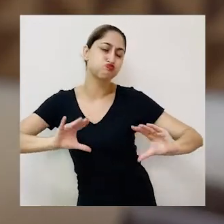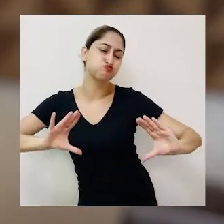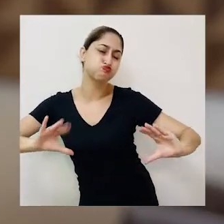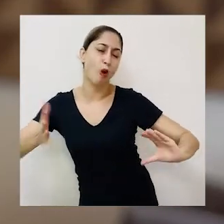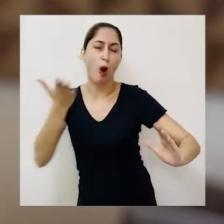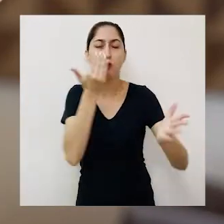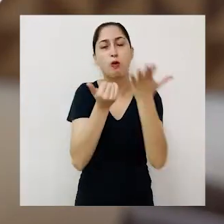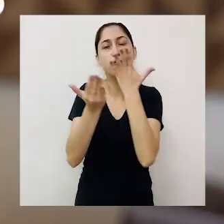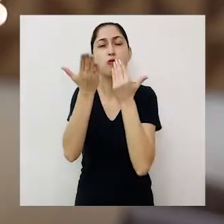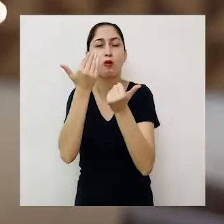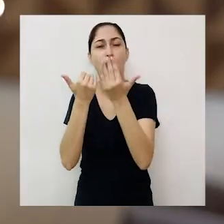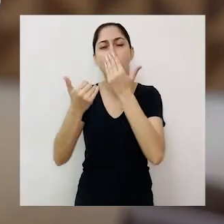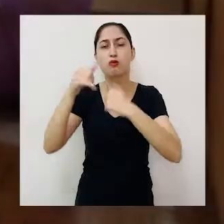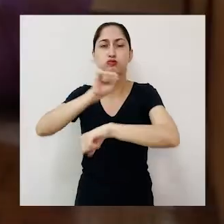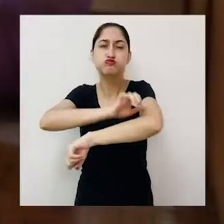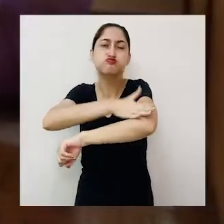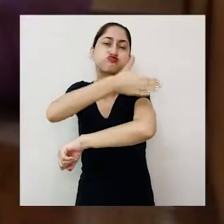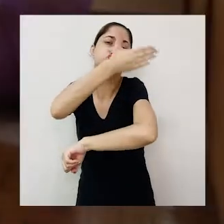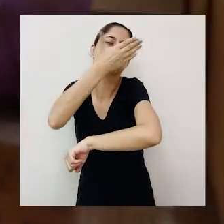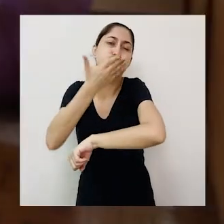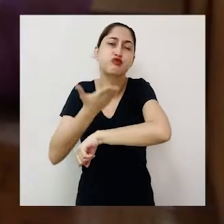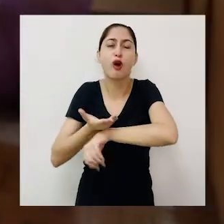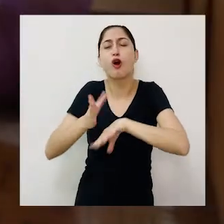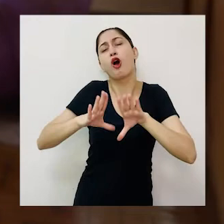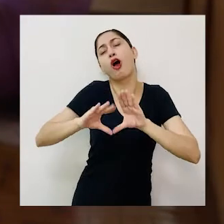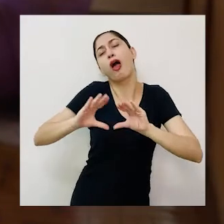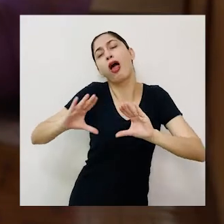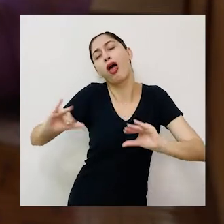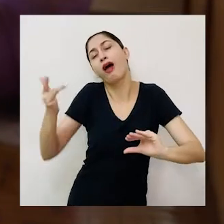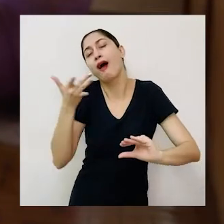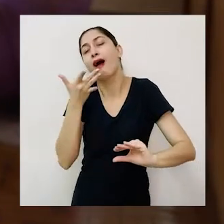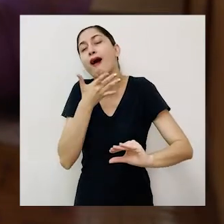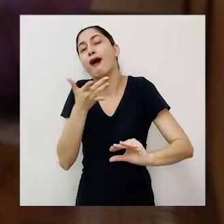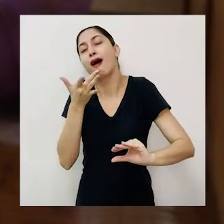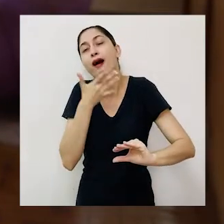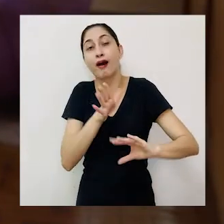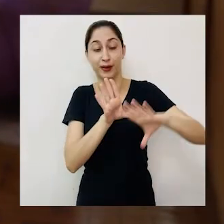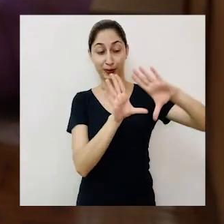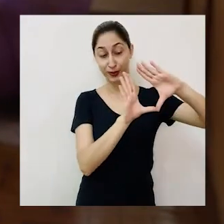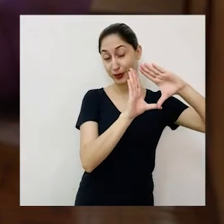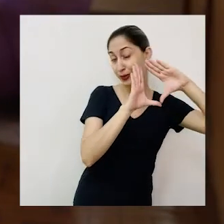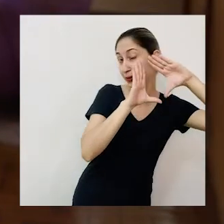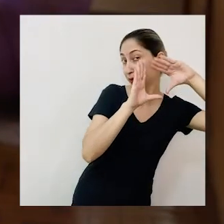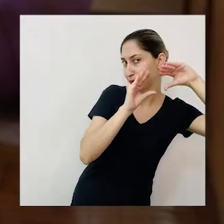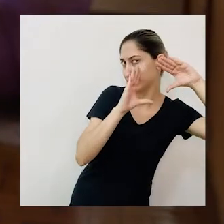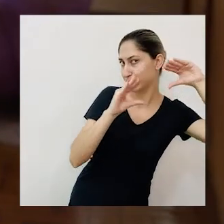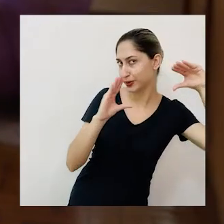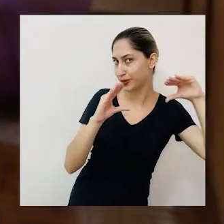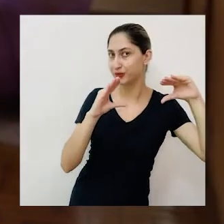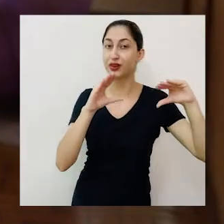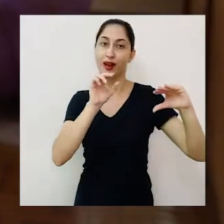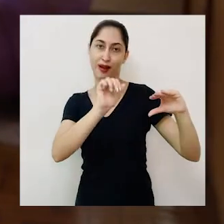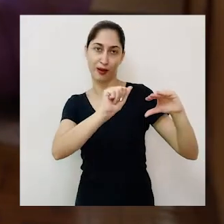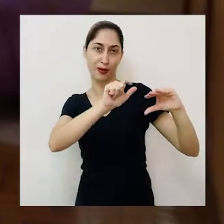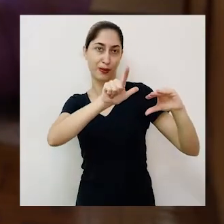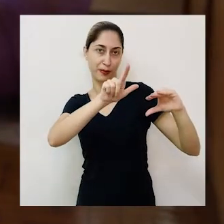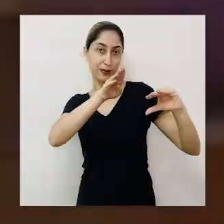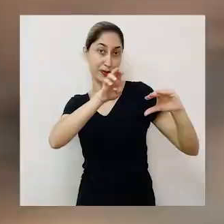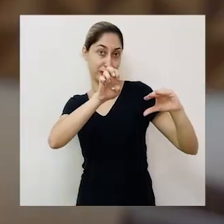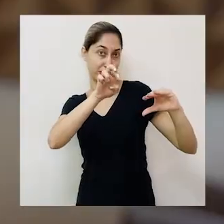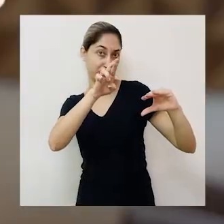de tanto comer fora de hora. Macia e aconchegante, é o colo preferido de Alberto ao